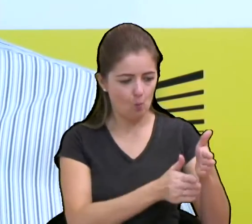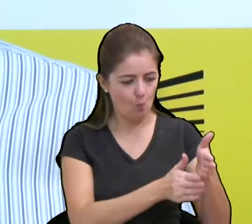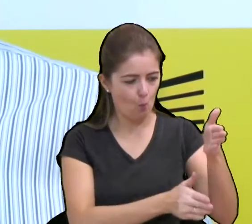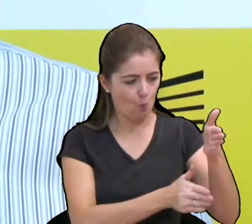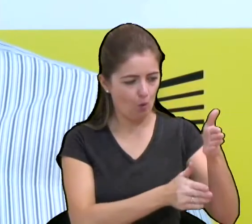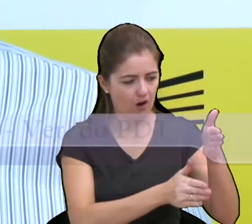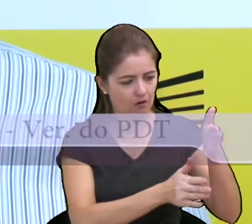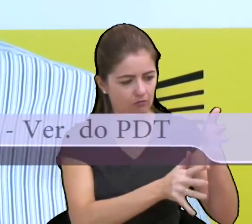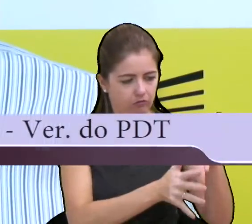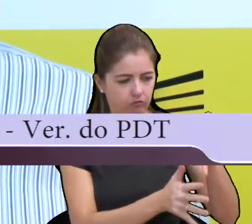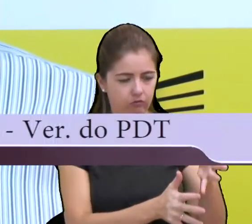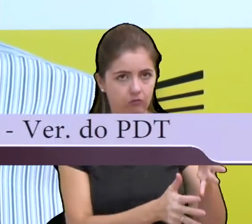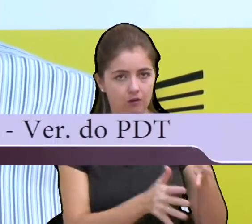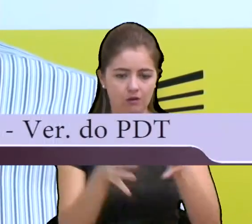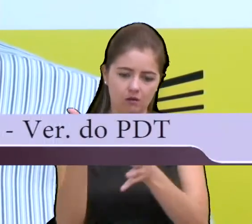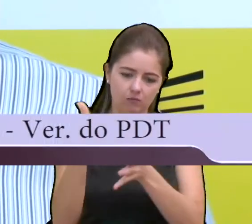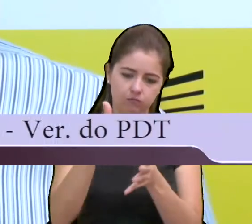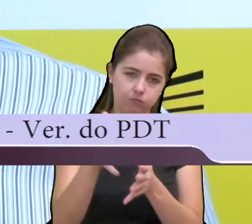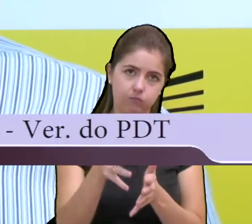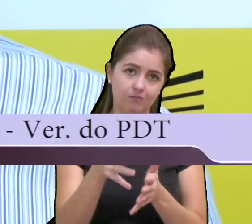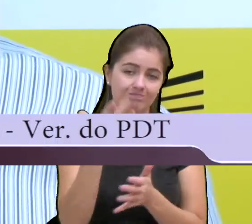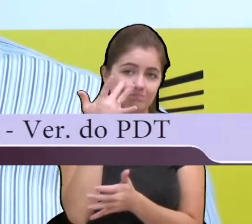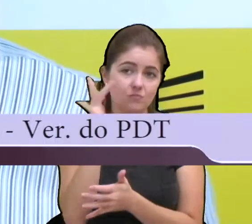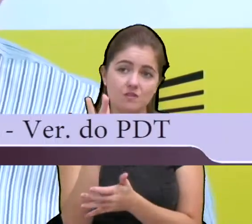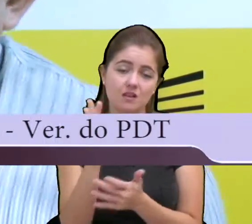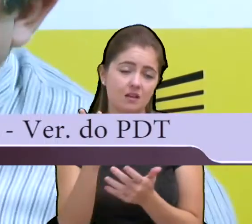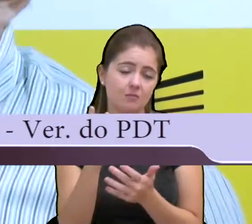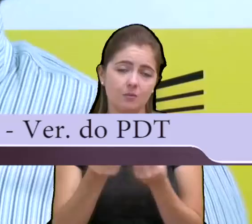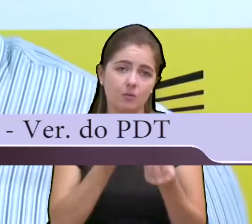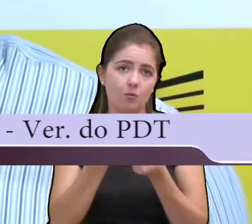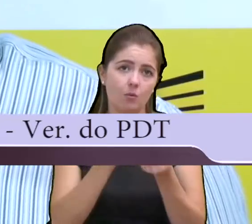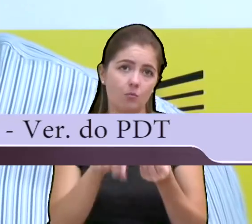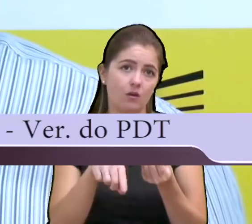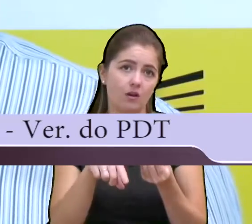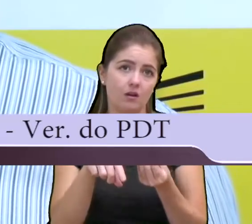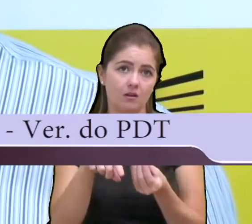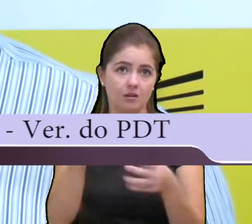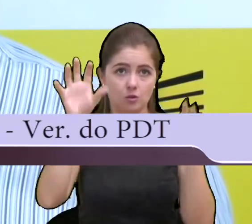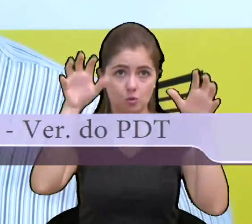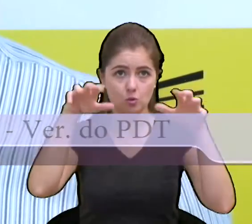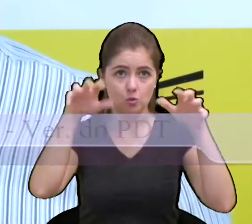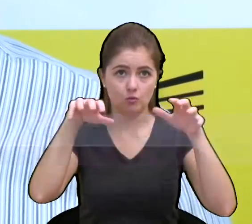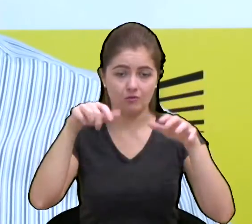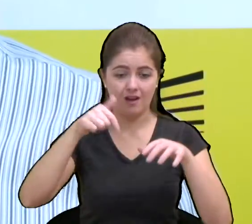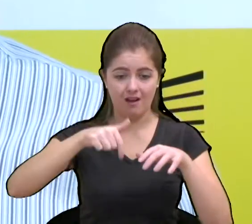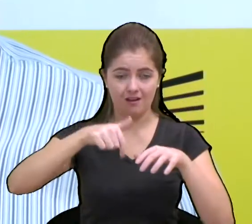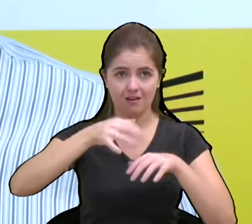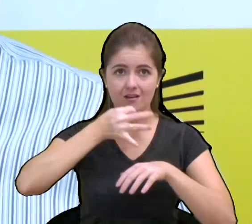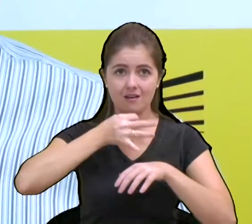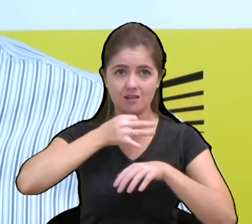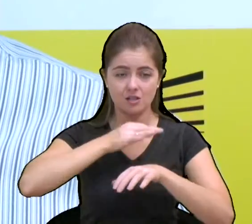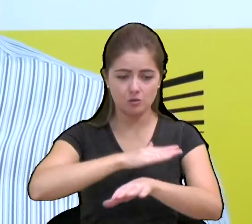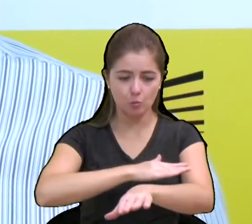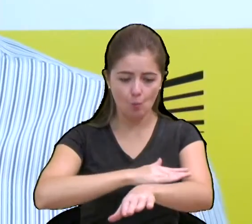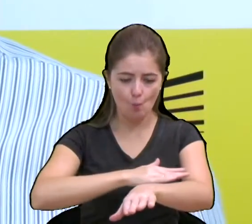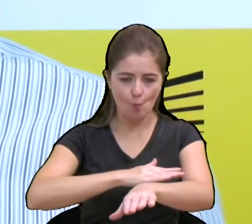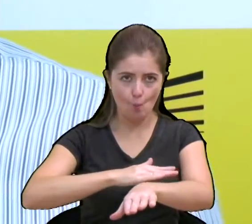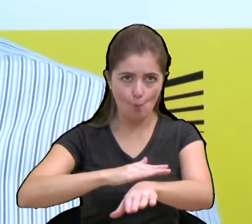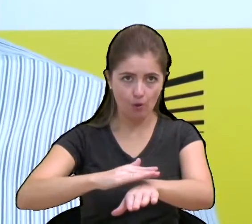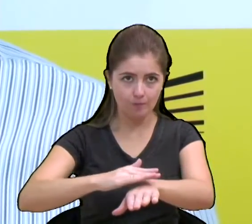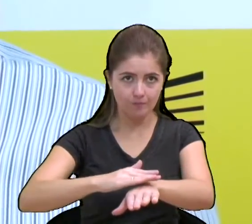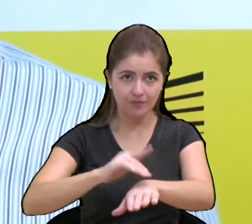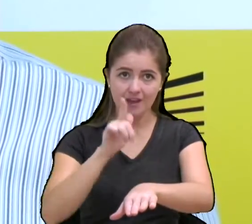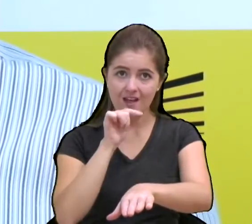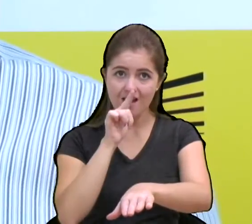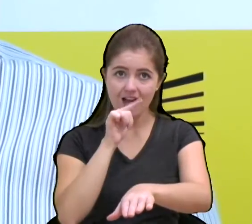as fortes chuvas. Com esses asfaltos que andavam, pelo menos, ocorrendo na cidade, no futuro, ali na frente, a água chega